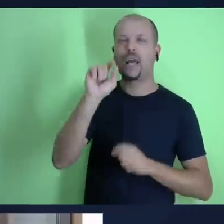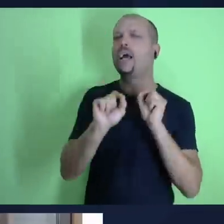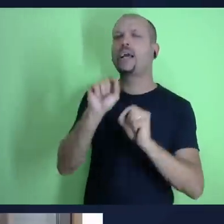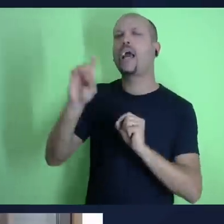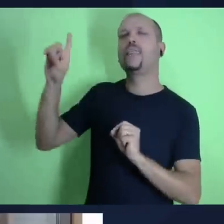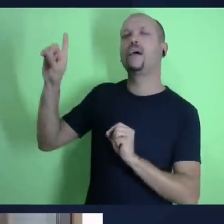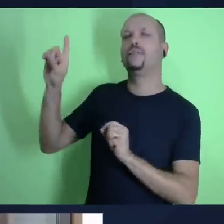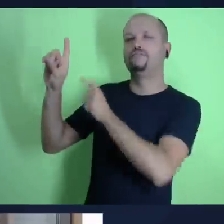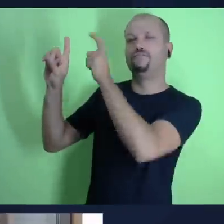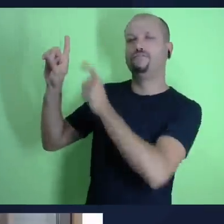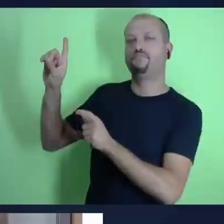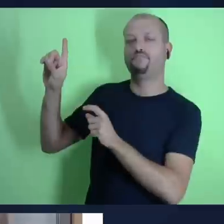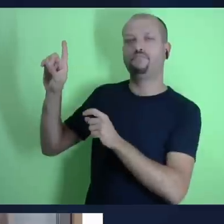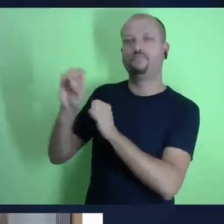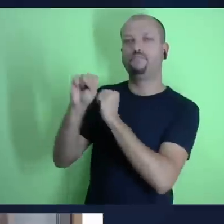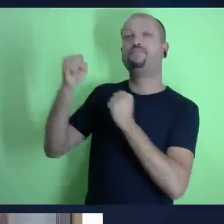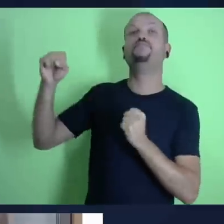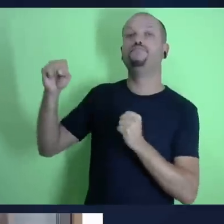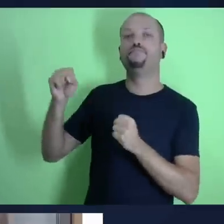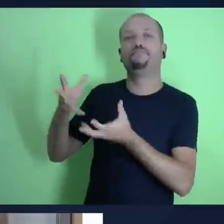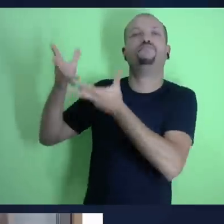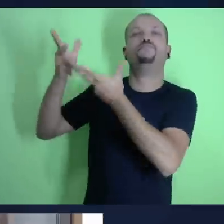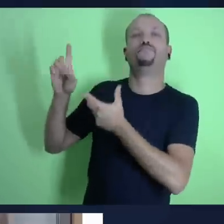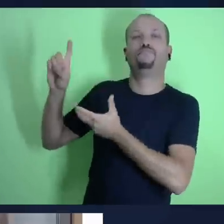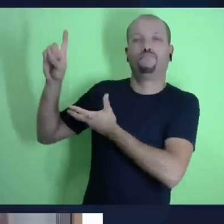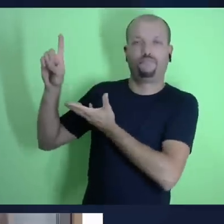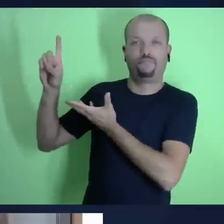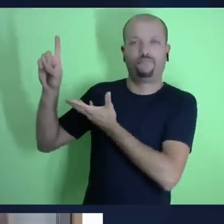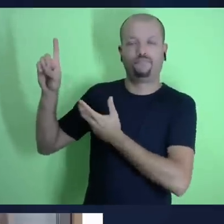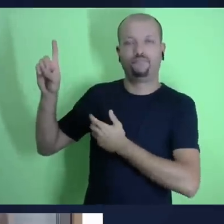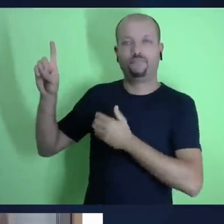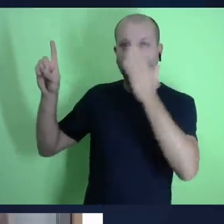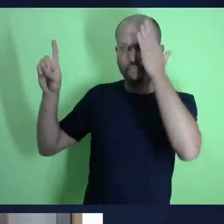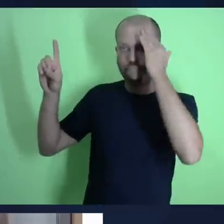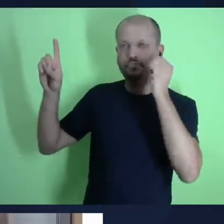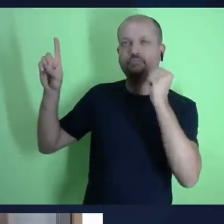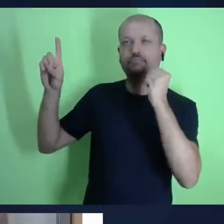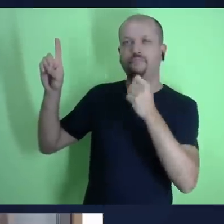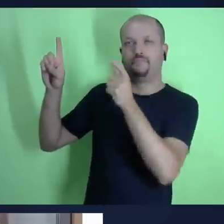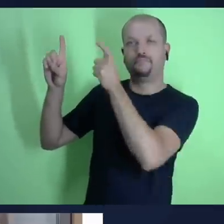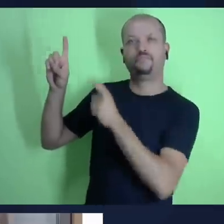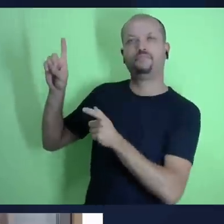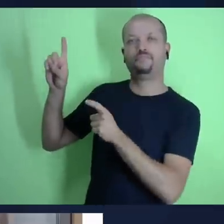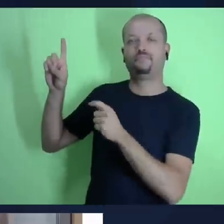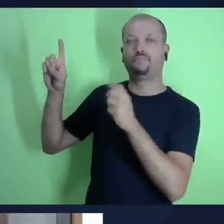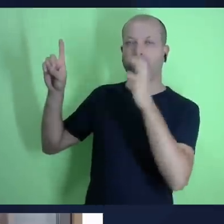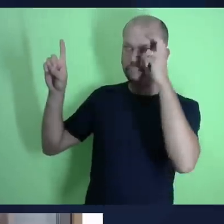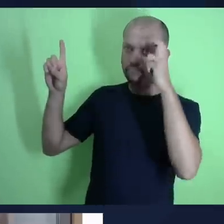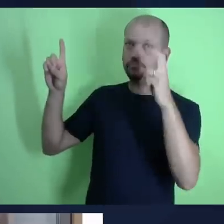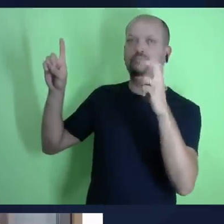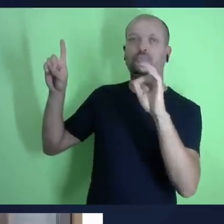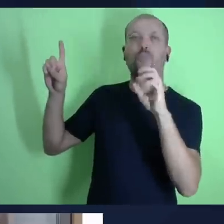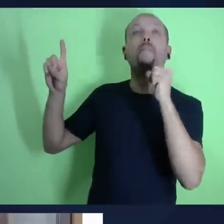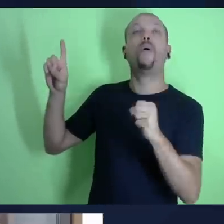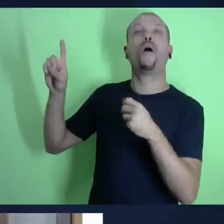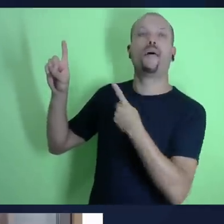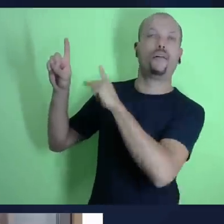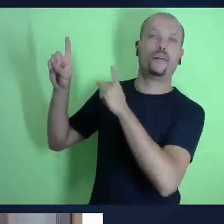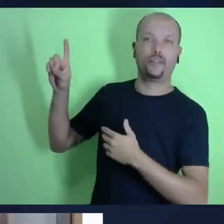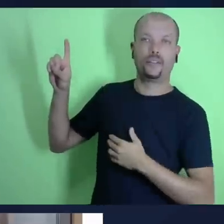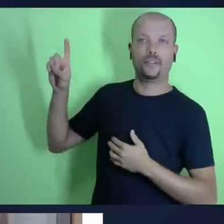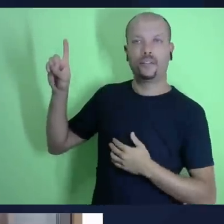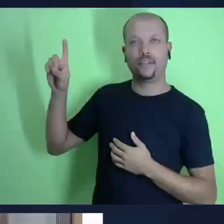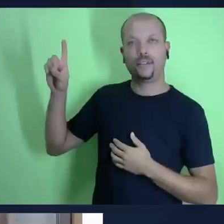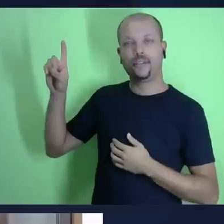aí a bíblia e jesus nos diz que nós temos um pai no céu e esse